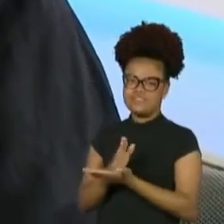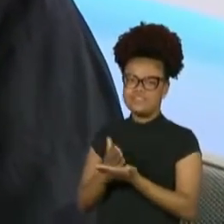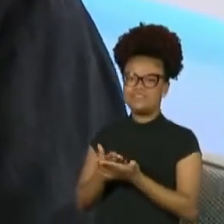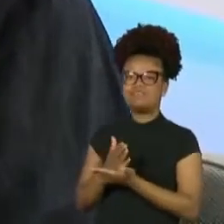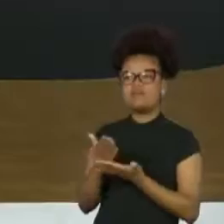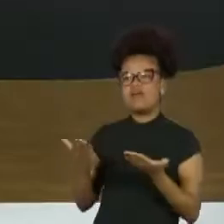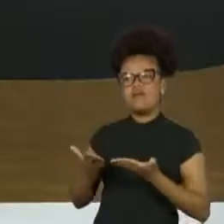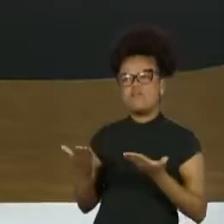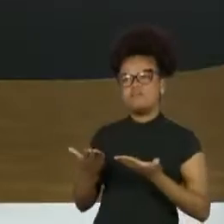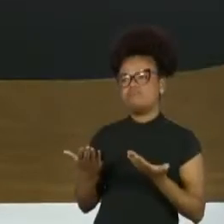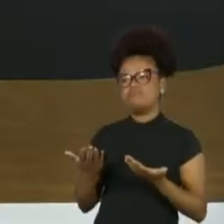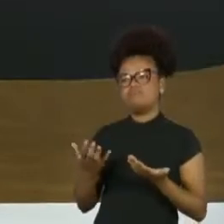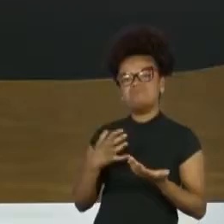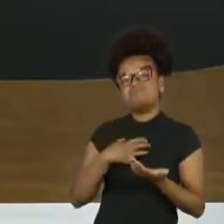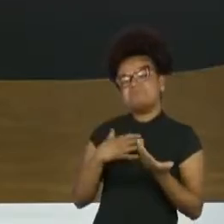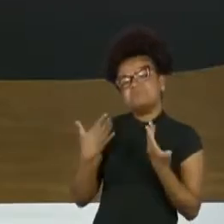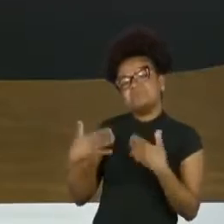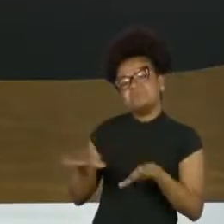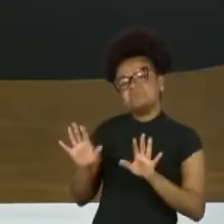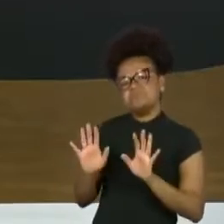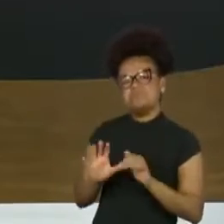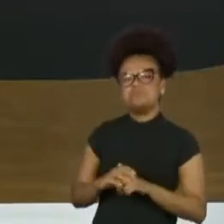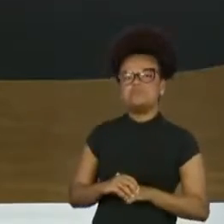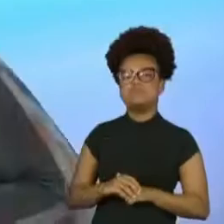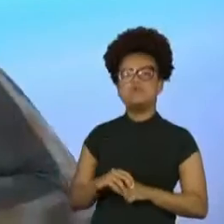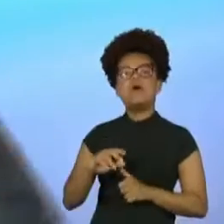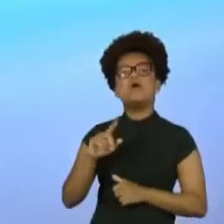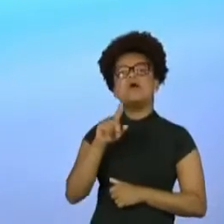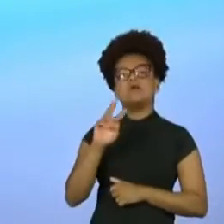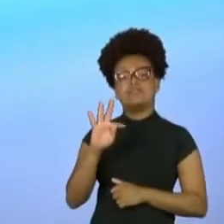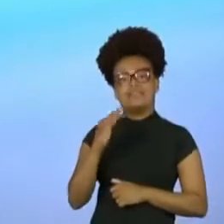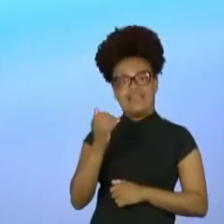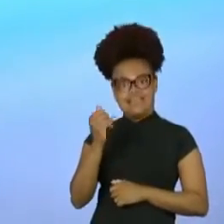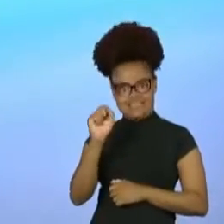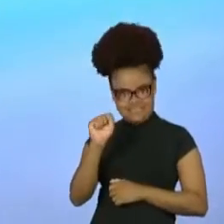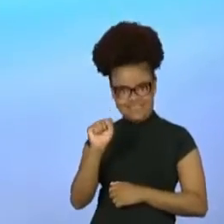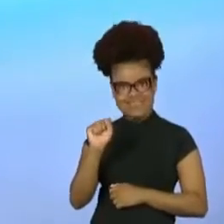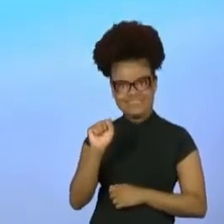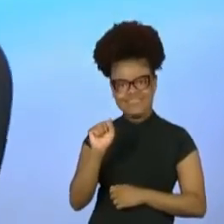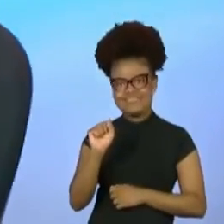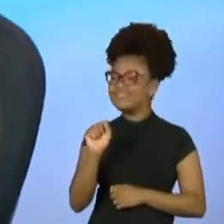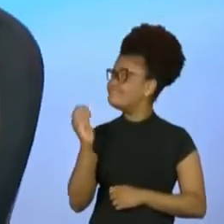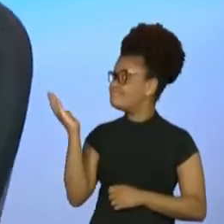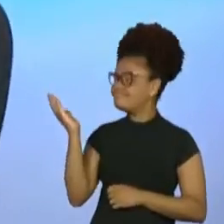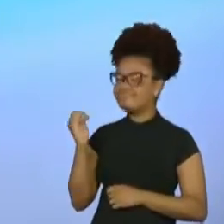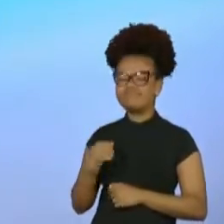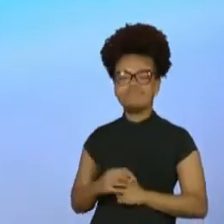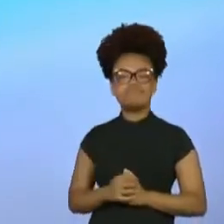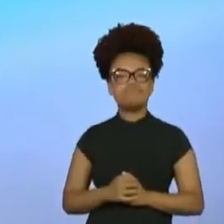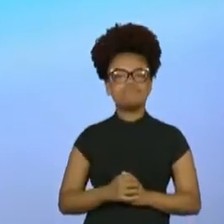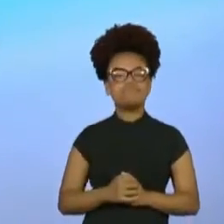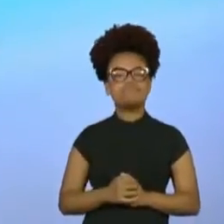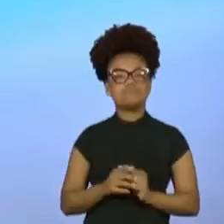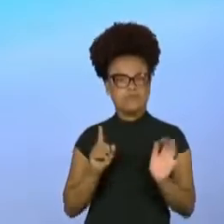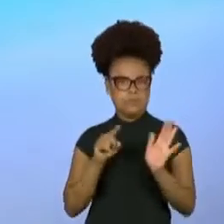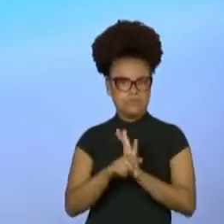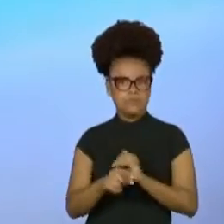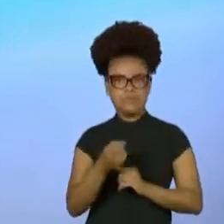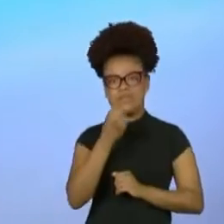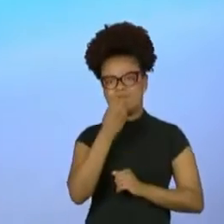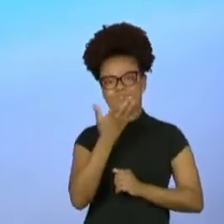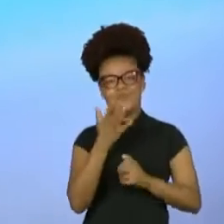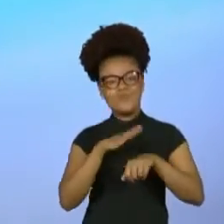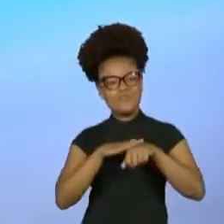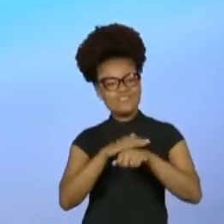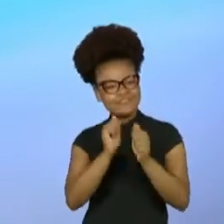Tá certo. Thais Araújo, por favor. Zé, muito emocionada de estar conversando com você, porque a gente se conhece há